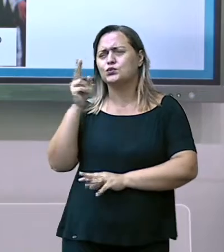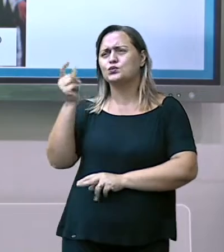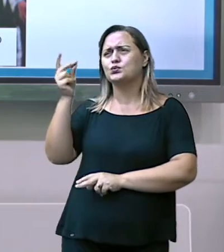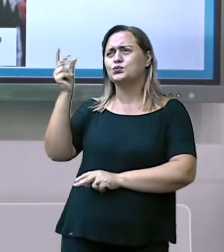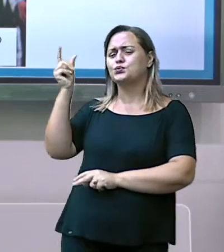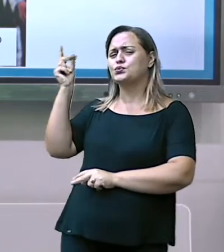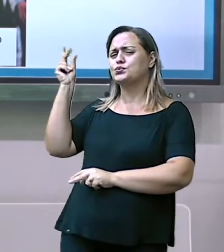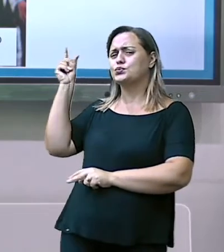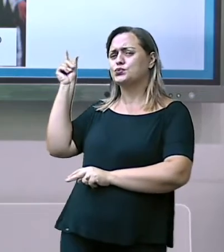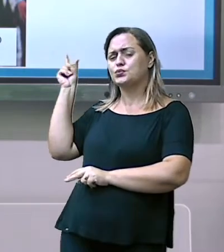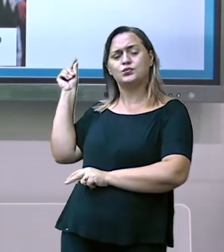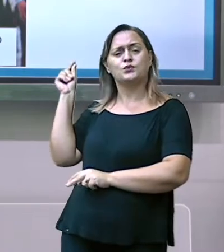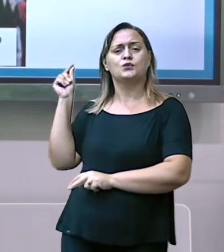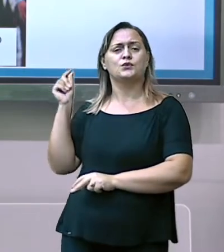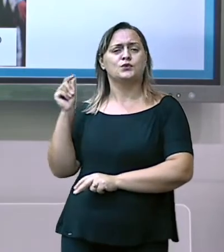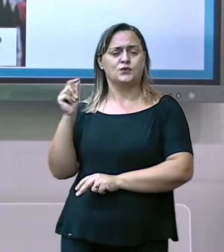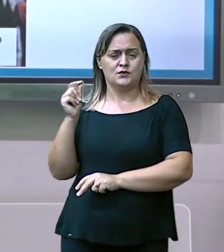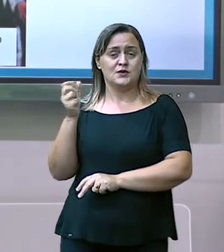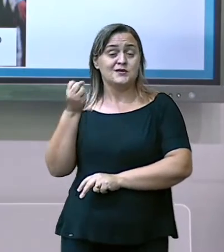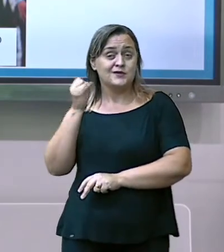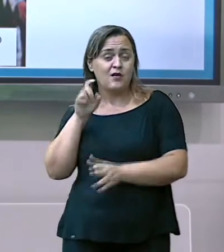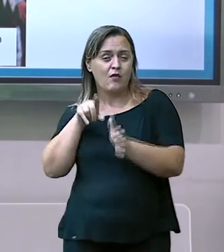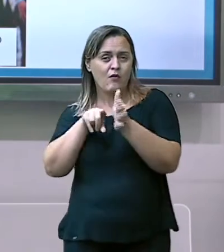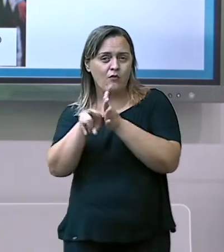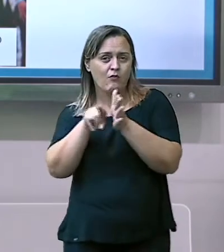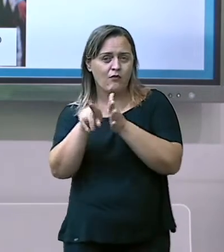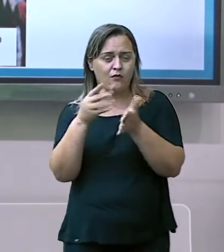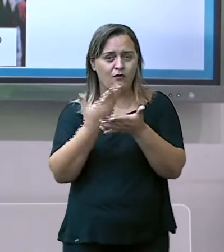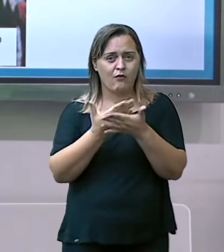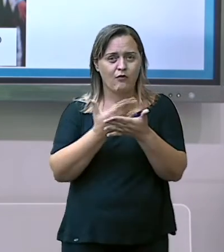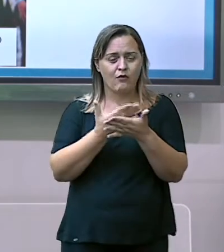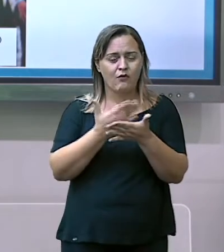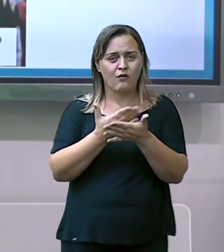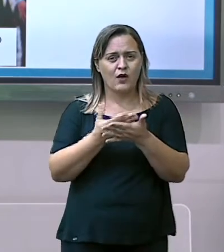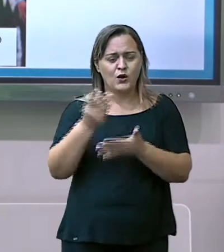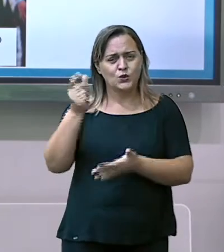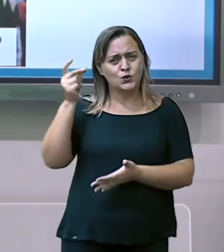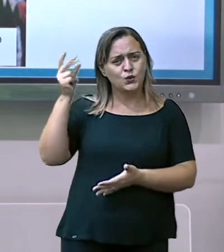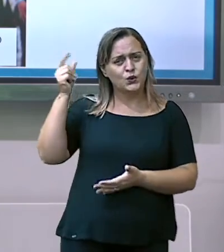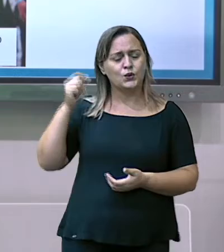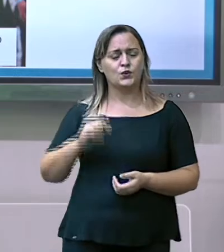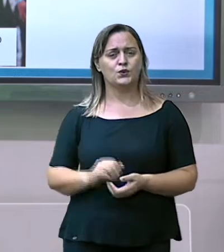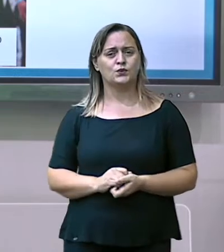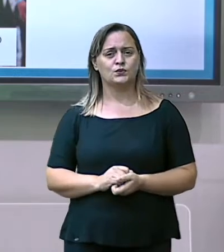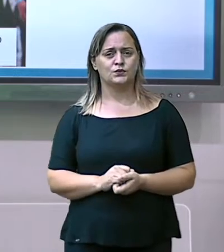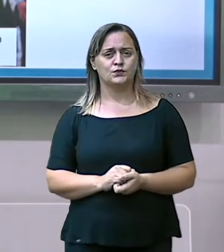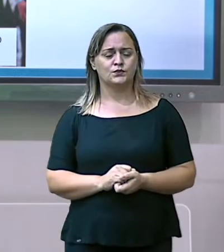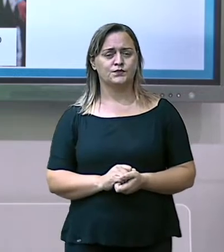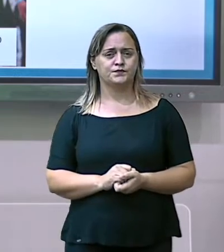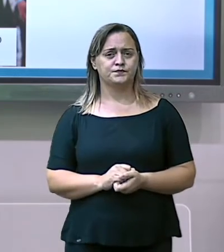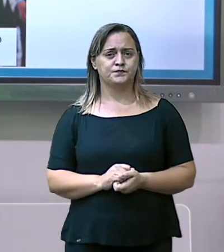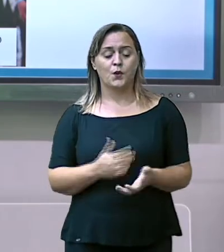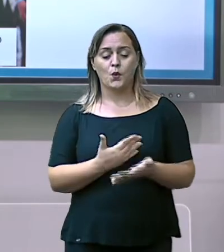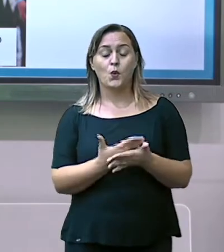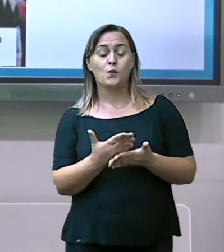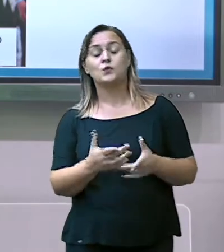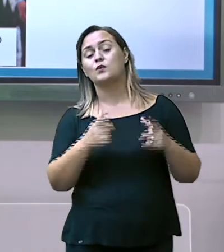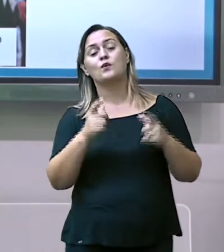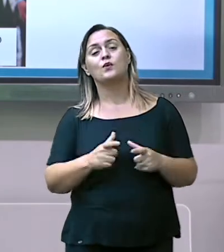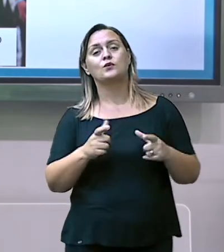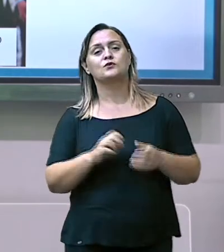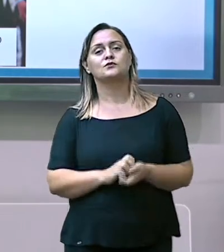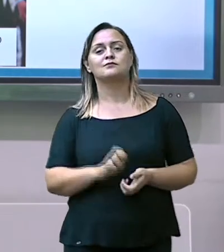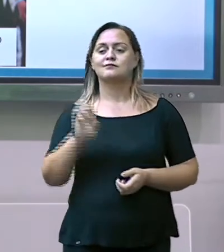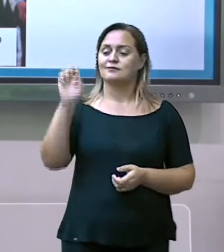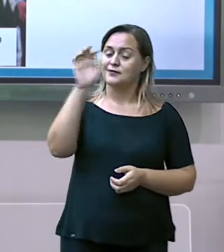agrupamentos, nós vamos ver por ali. Europa, Ásia e